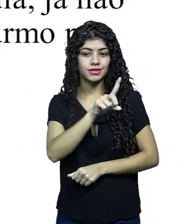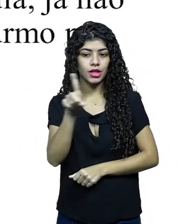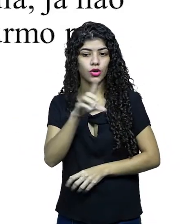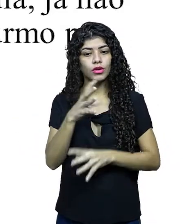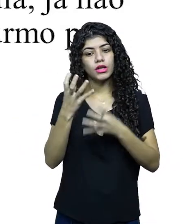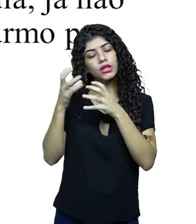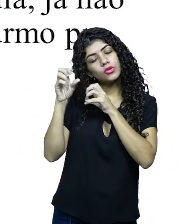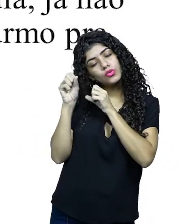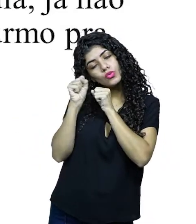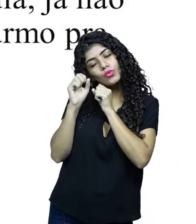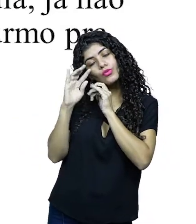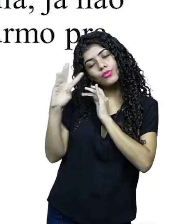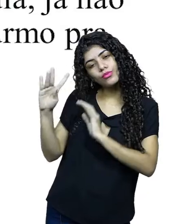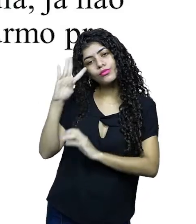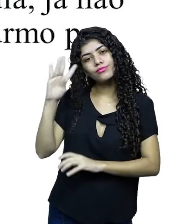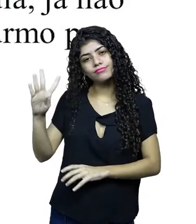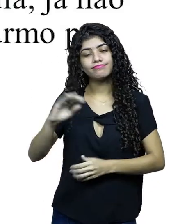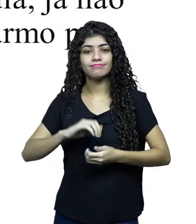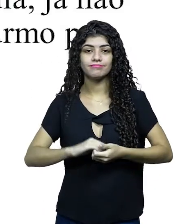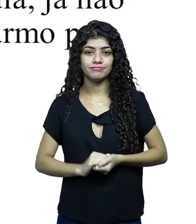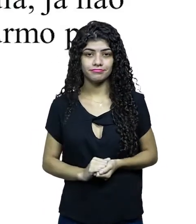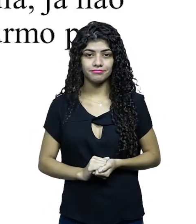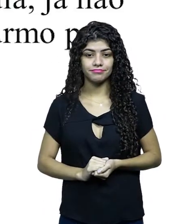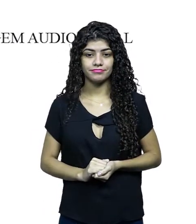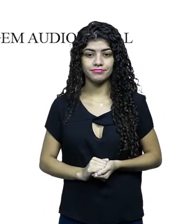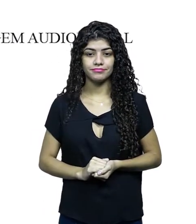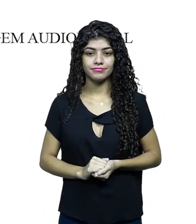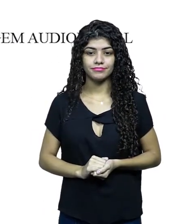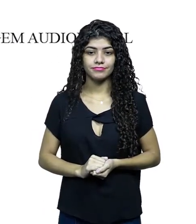Simplesmente durmo para sonhar. Qual o dia?